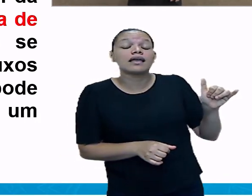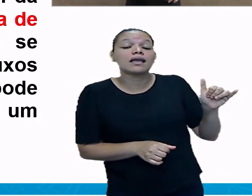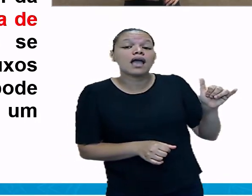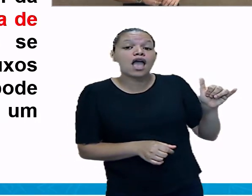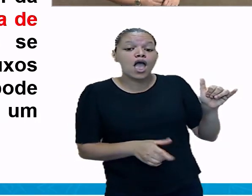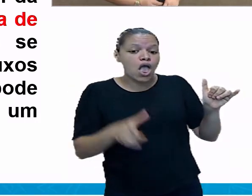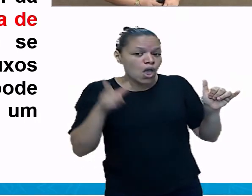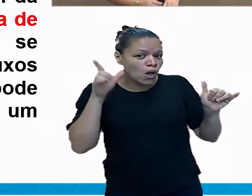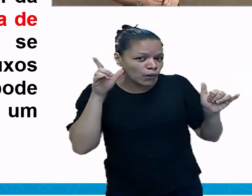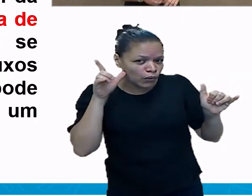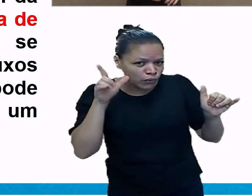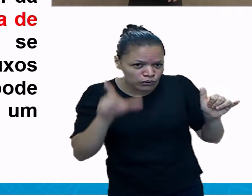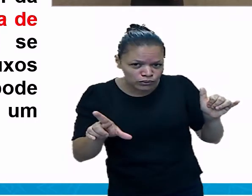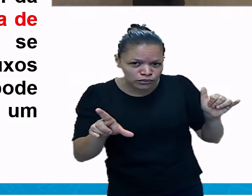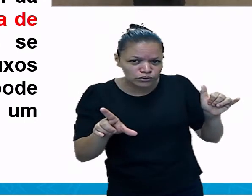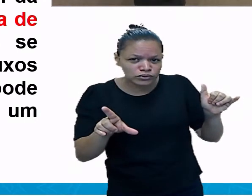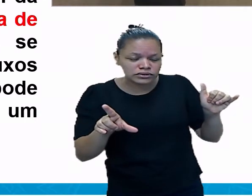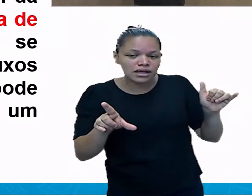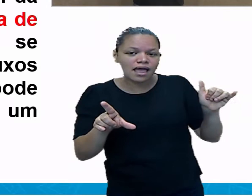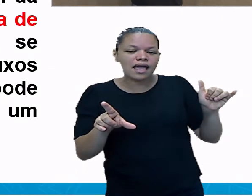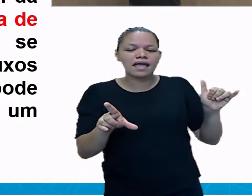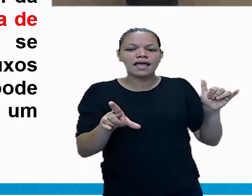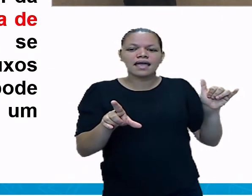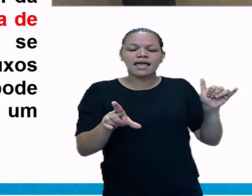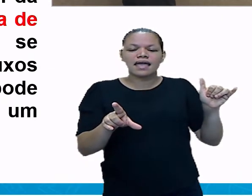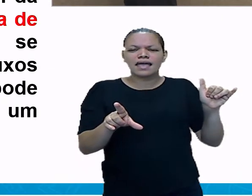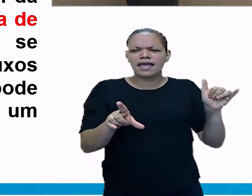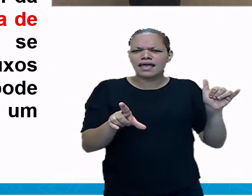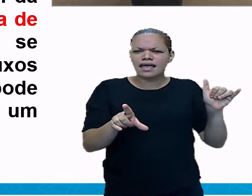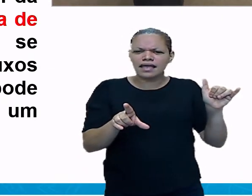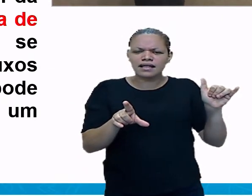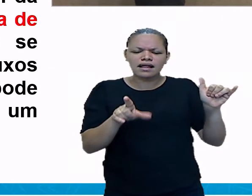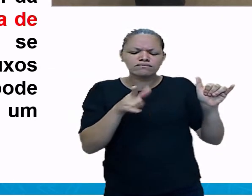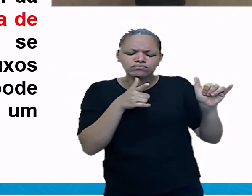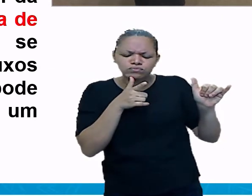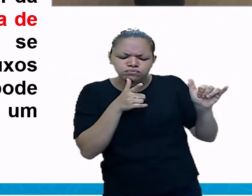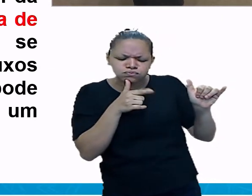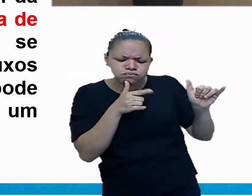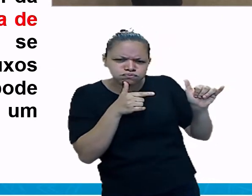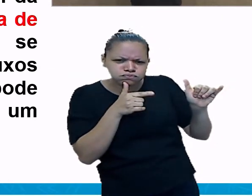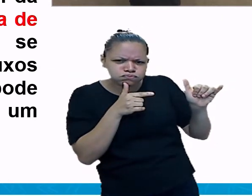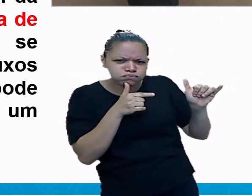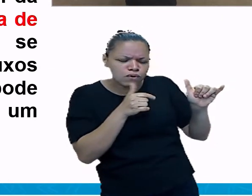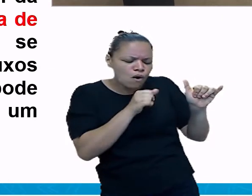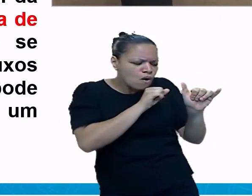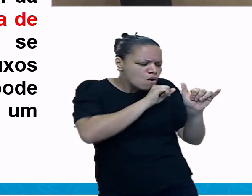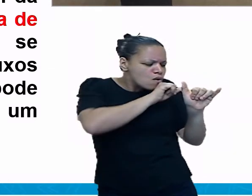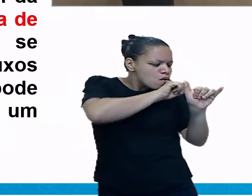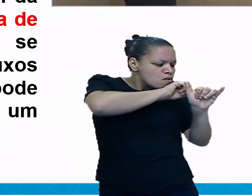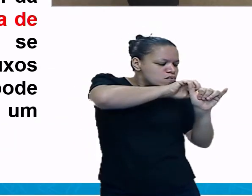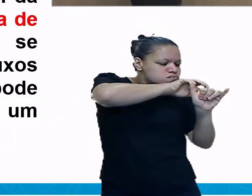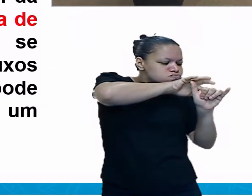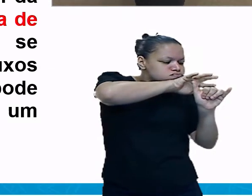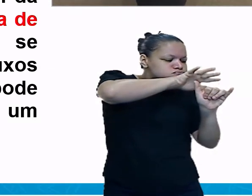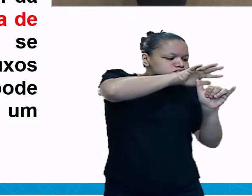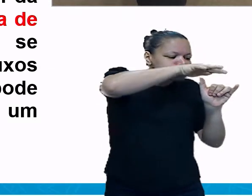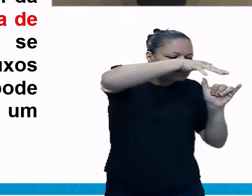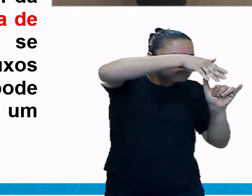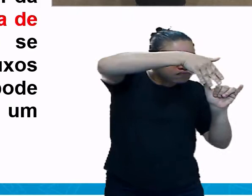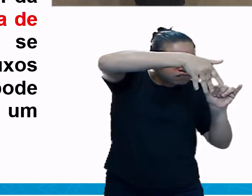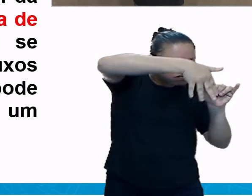potencial de uma massa de água. Massa de água, a gente quer dizer volume de água, tá?